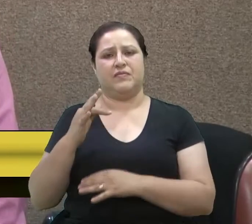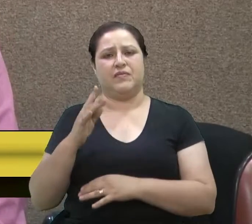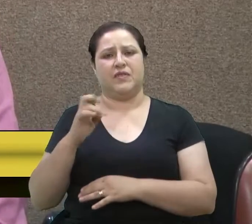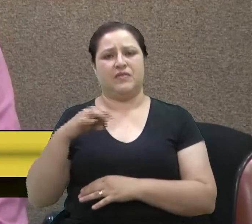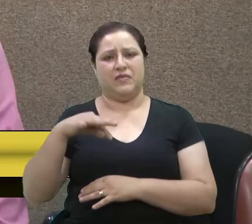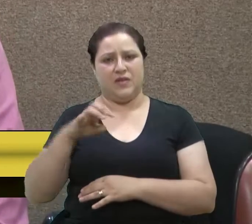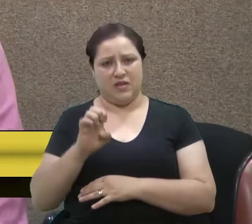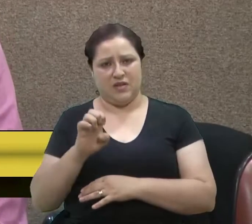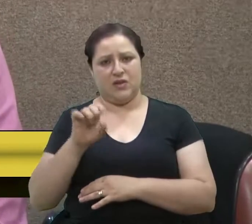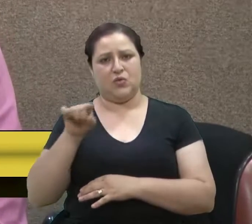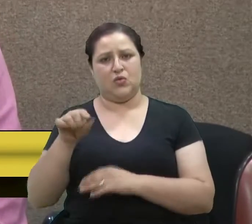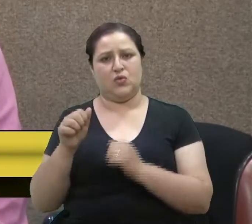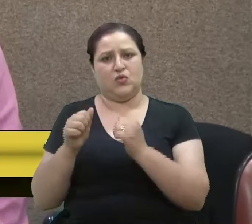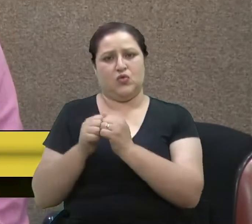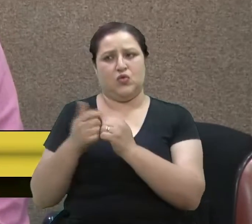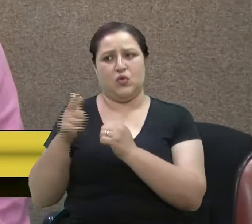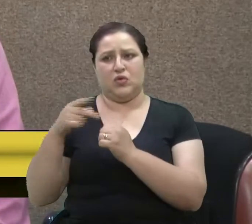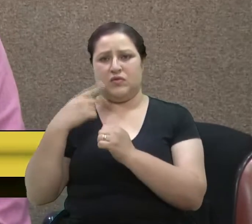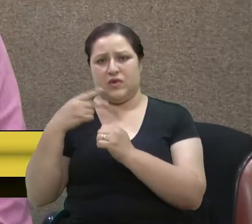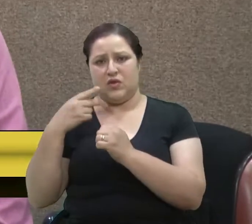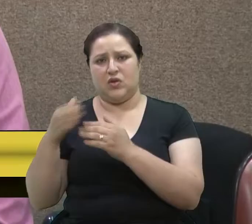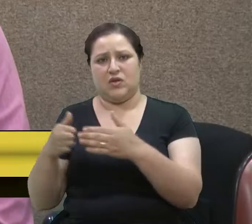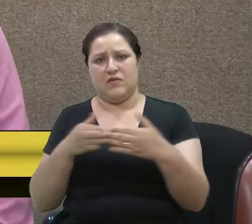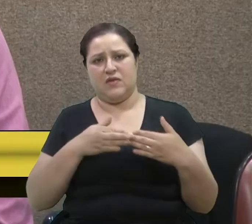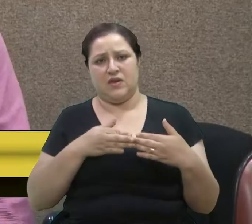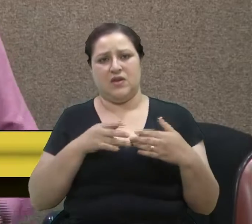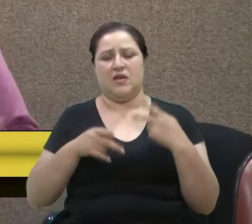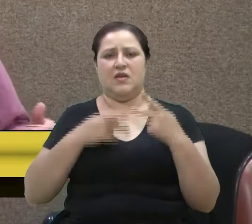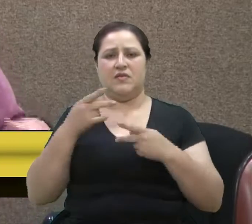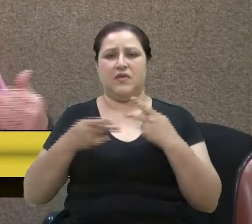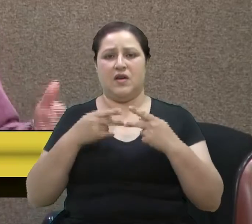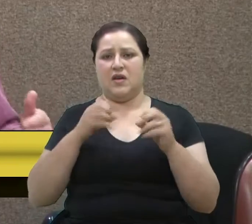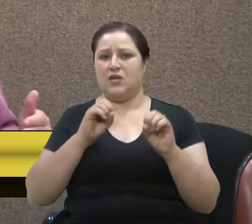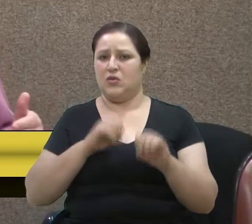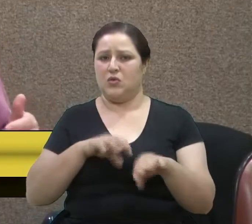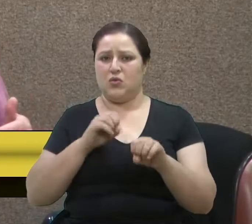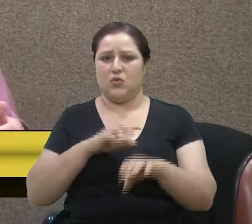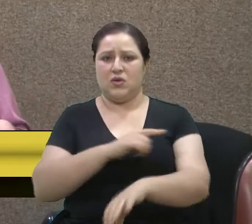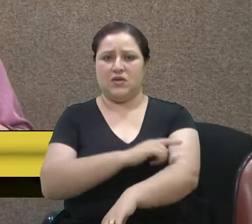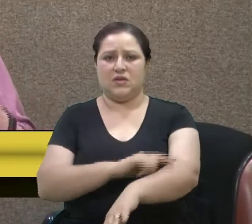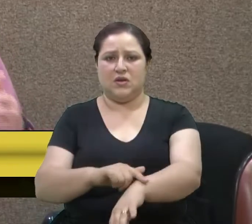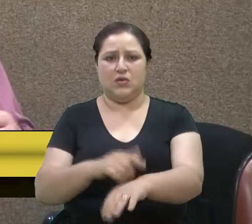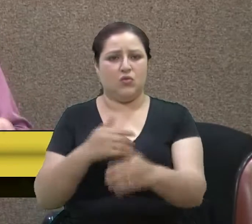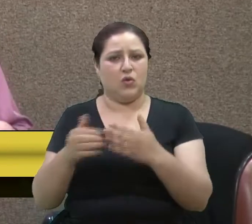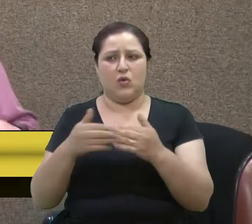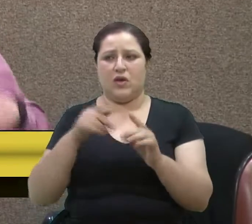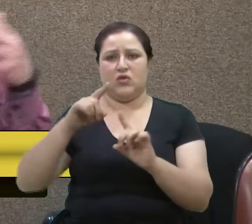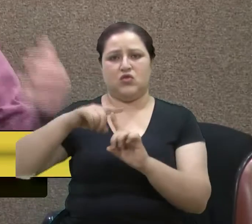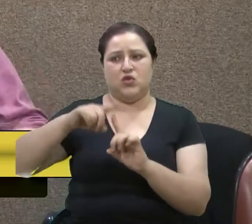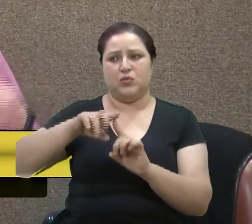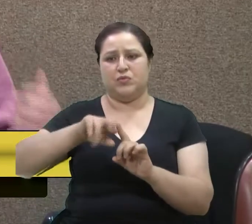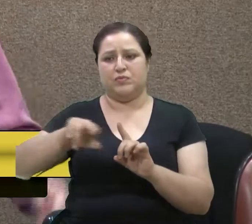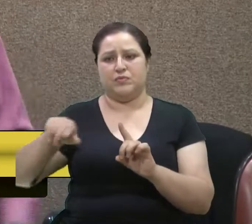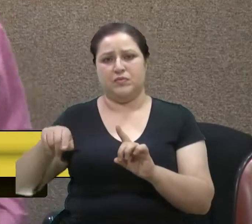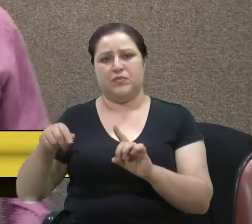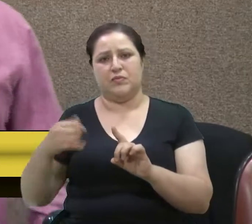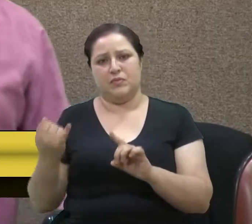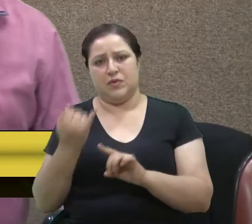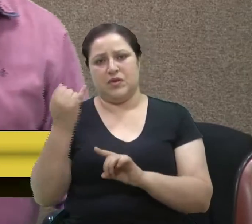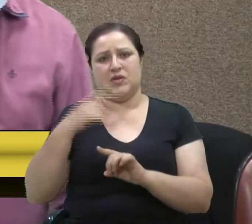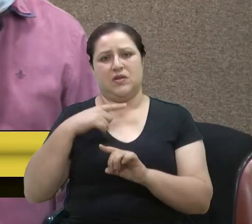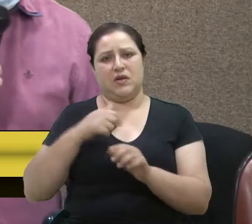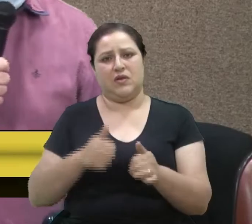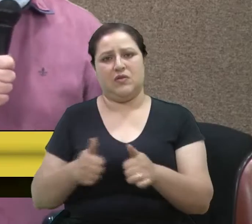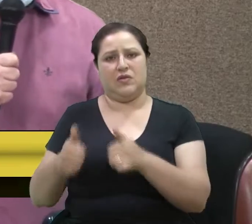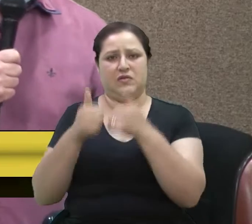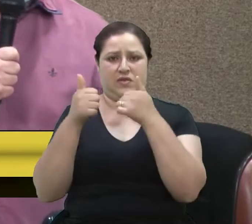defendem, e dizer que a educação, seja lá qual sua forma, é importante ser qualificada, importante ser